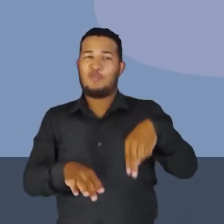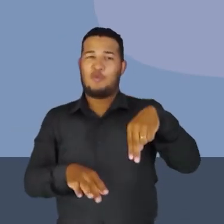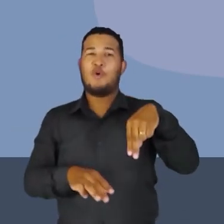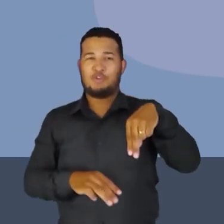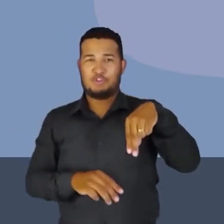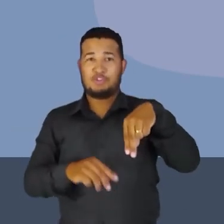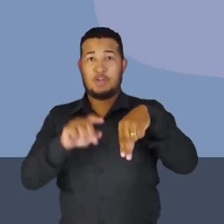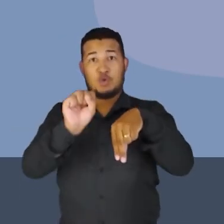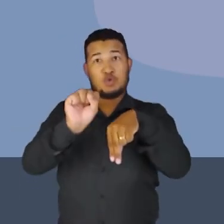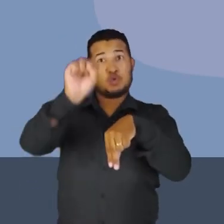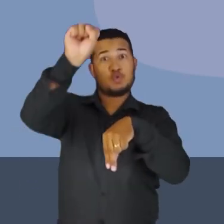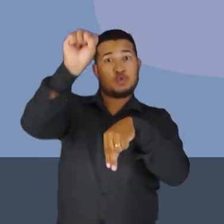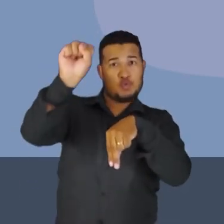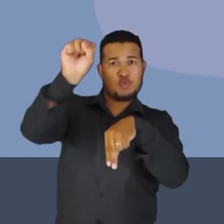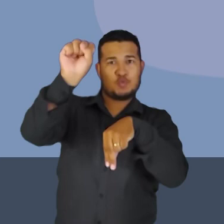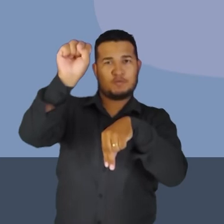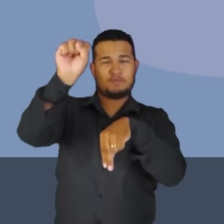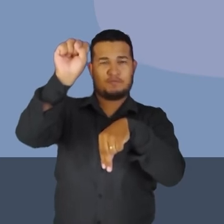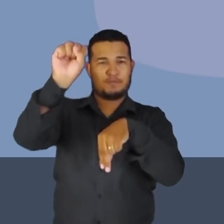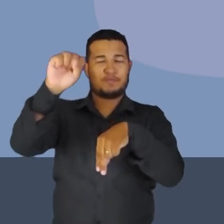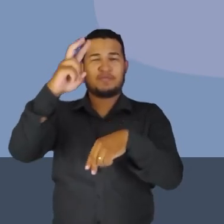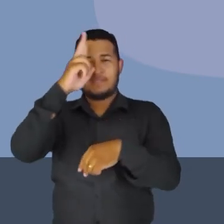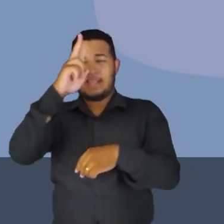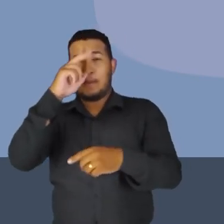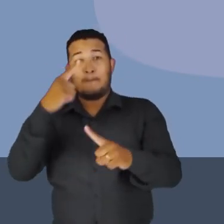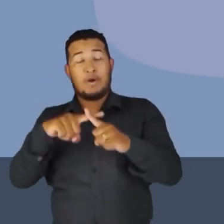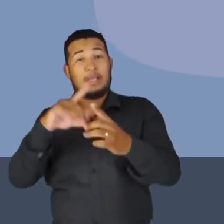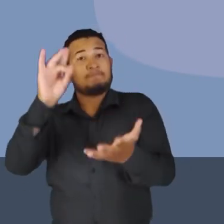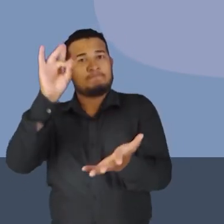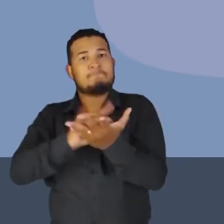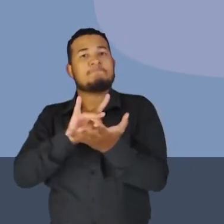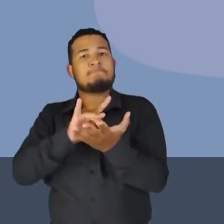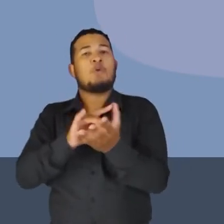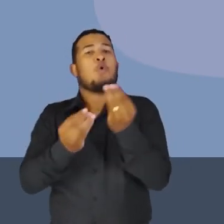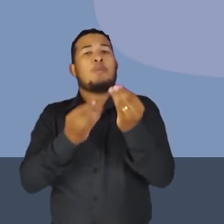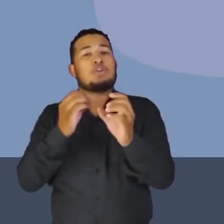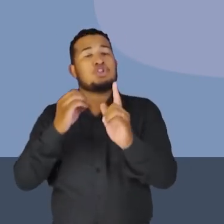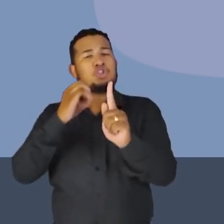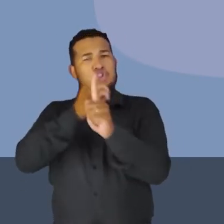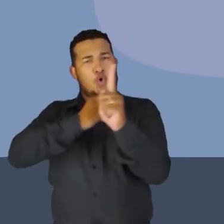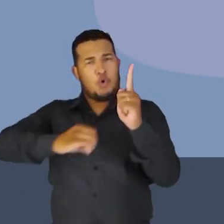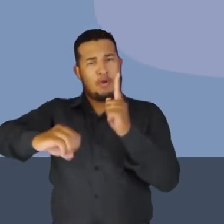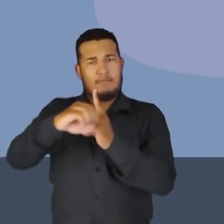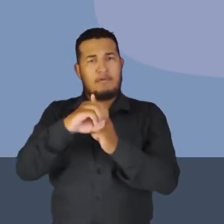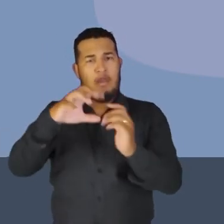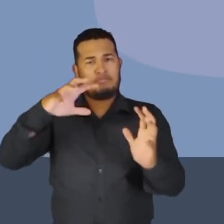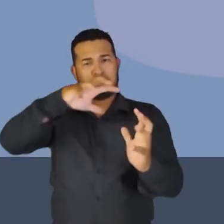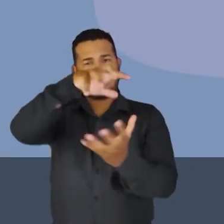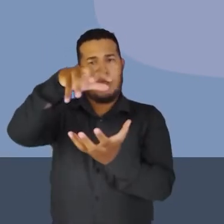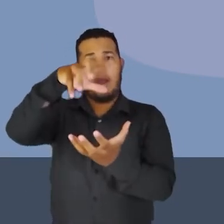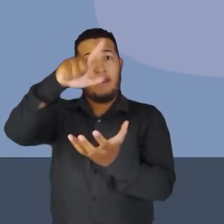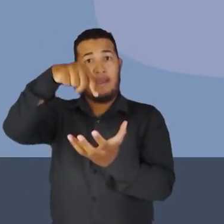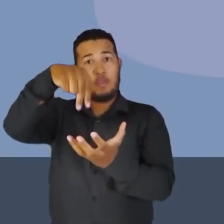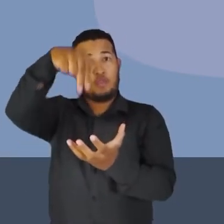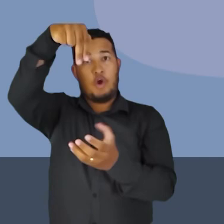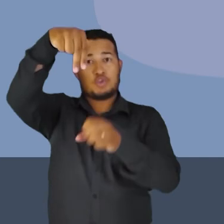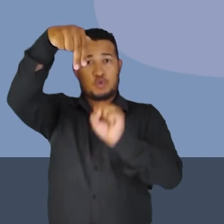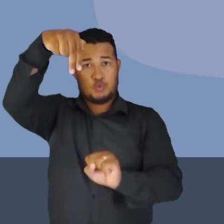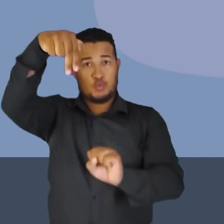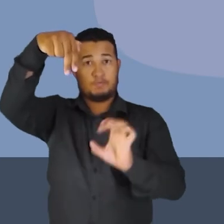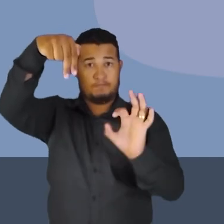norte magnético está voltado para a parte do polo sul